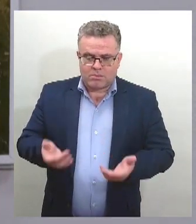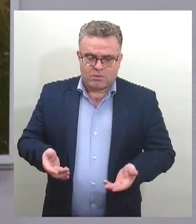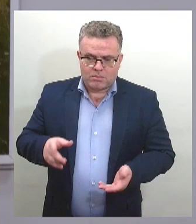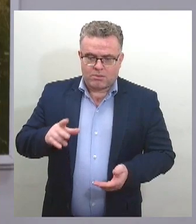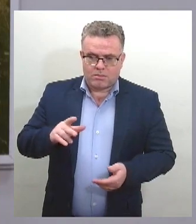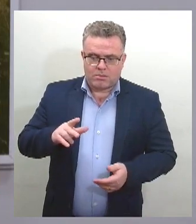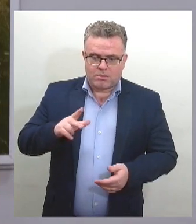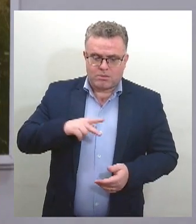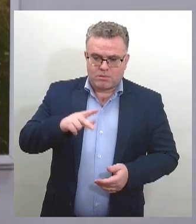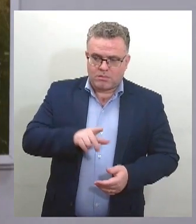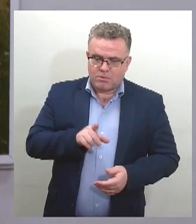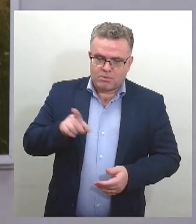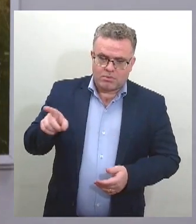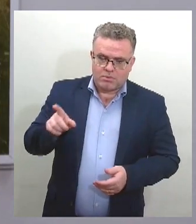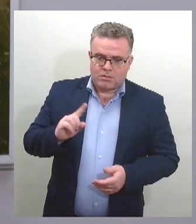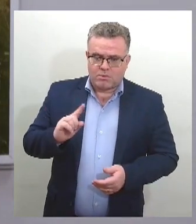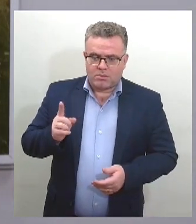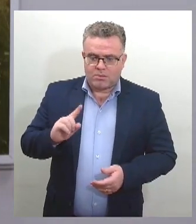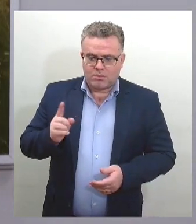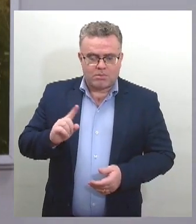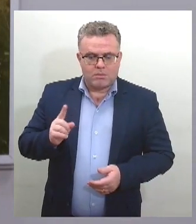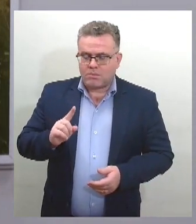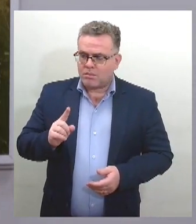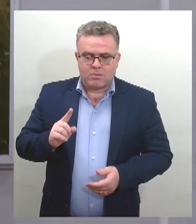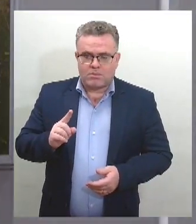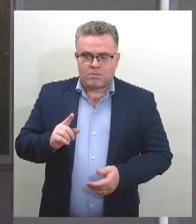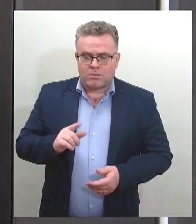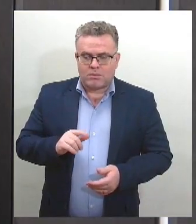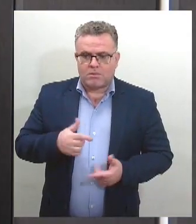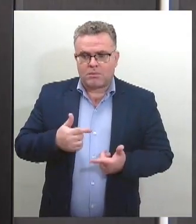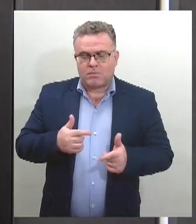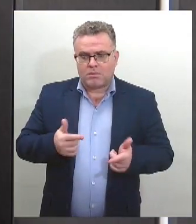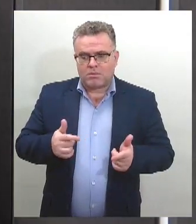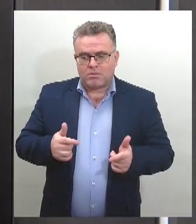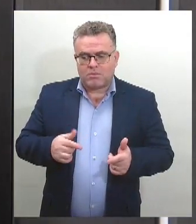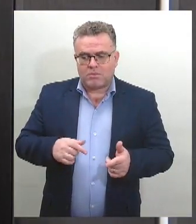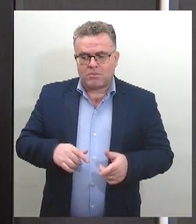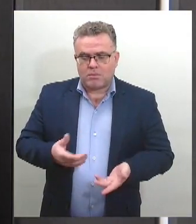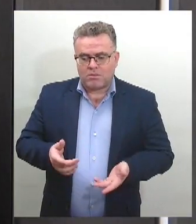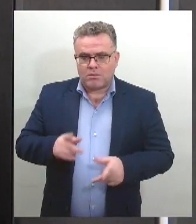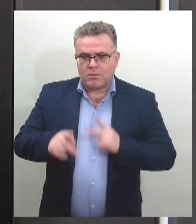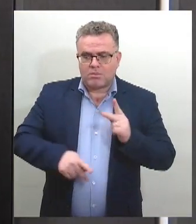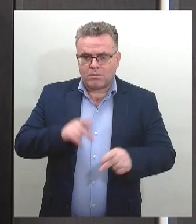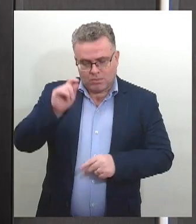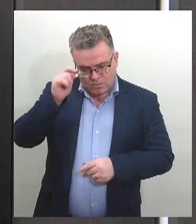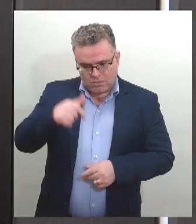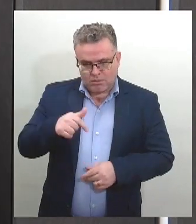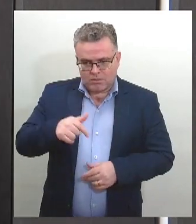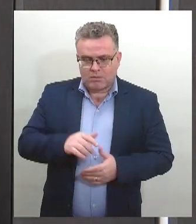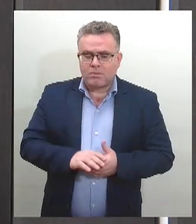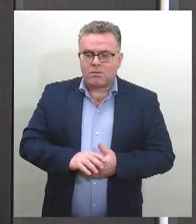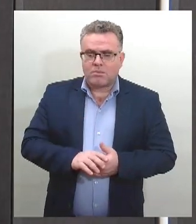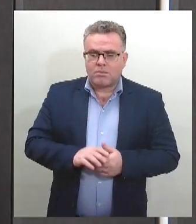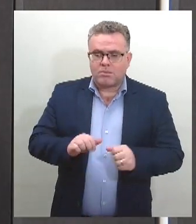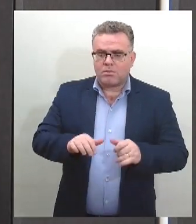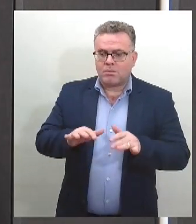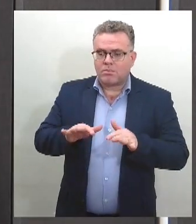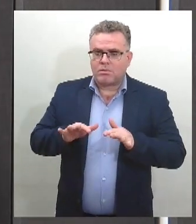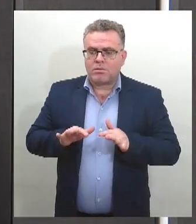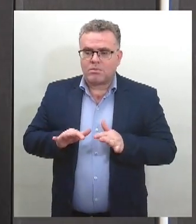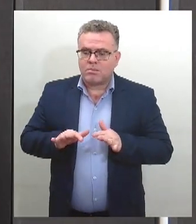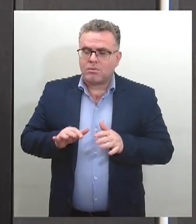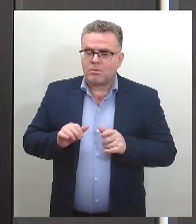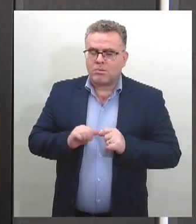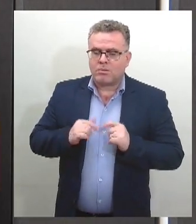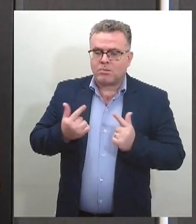graças à esperteza do português e à força do negro. No plenário da LESI, uma sessão especial também